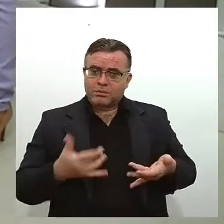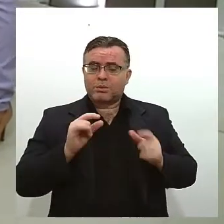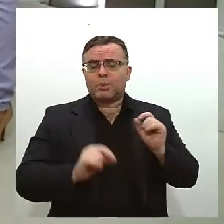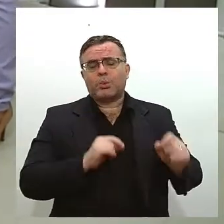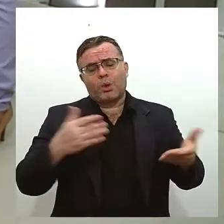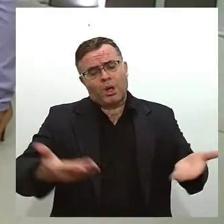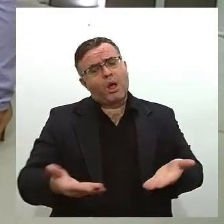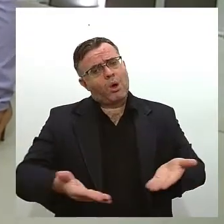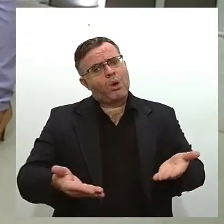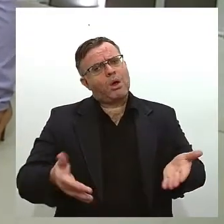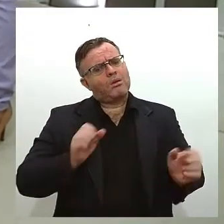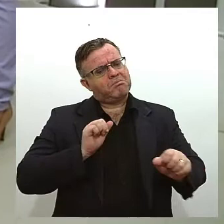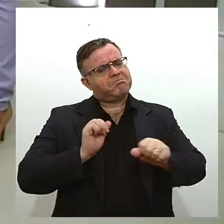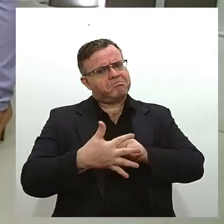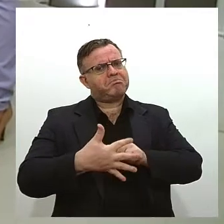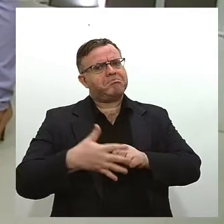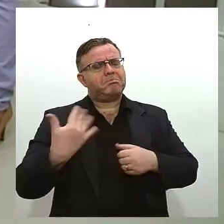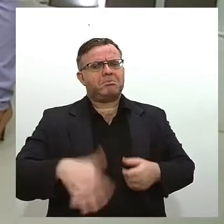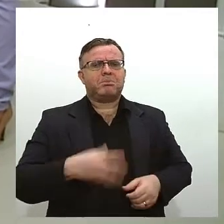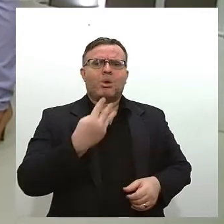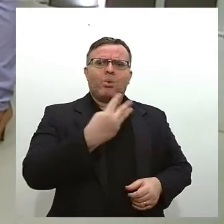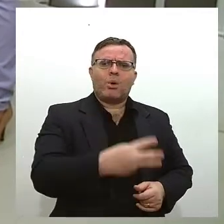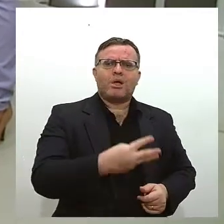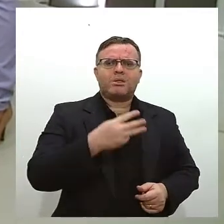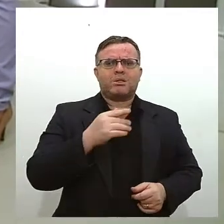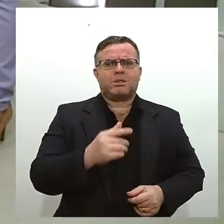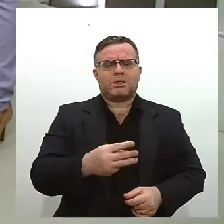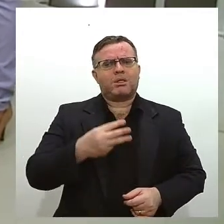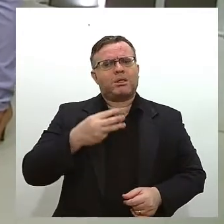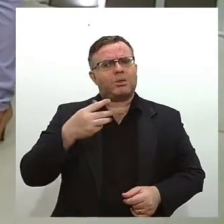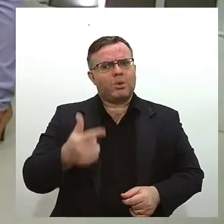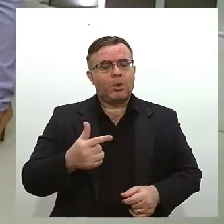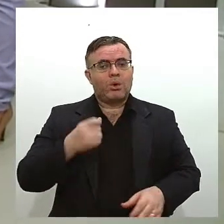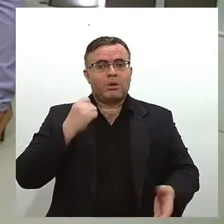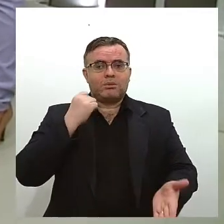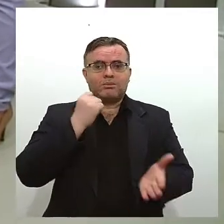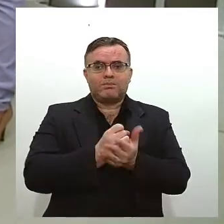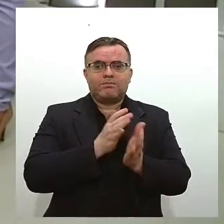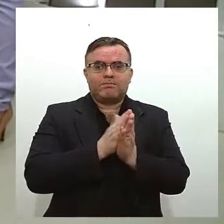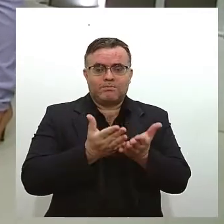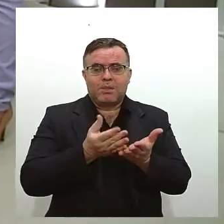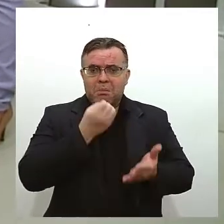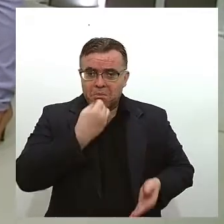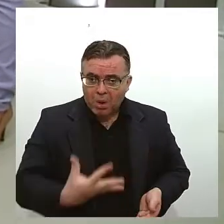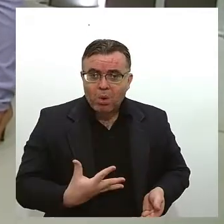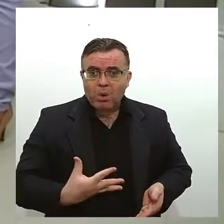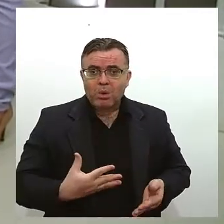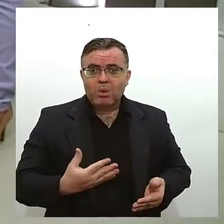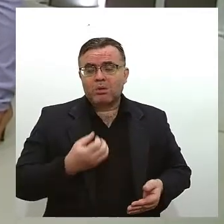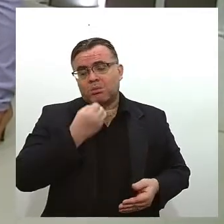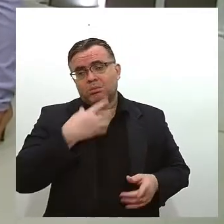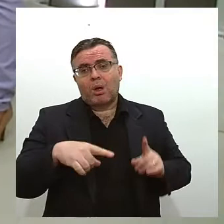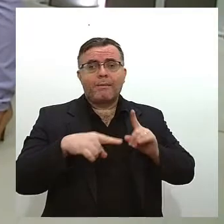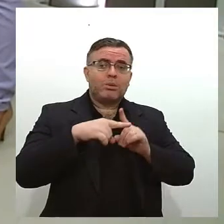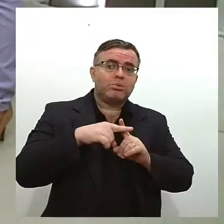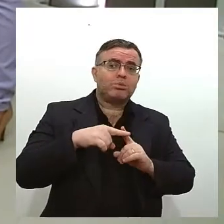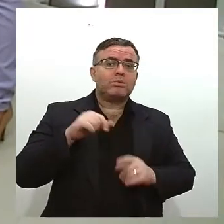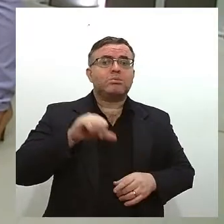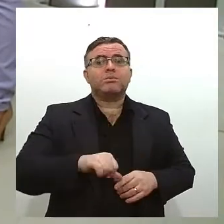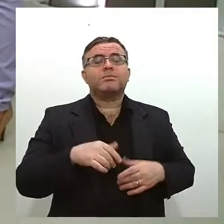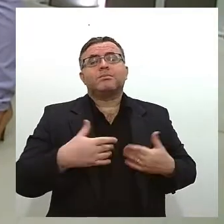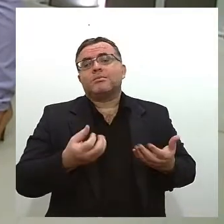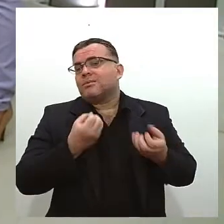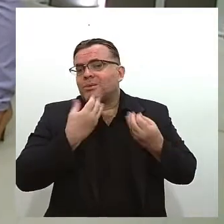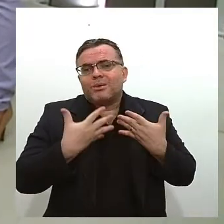estado de Sergipe esses 432 empregos de carteira assinada é um número consideravelmente positivo ou não? Como é que está o cenário